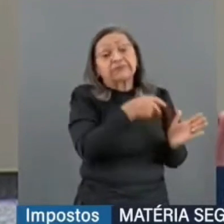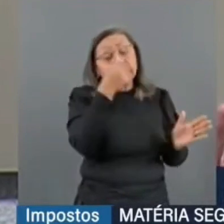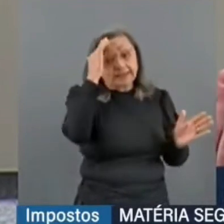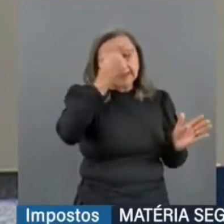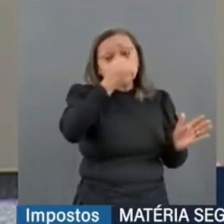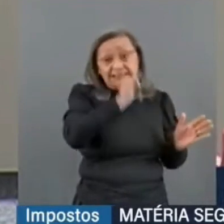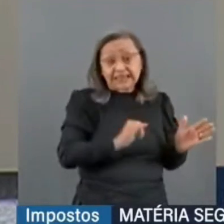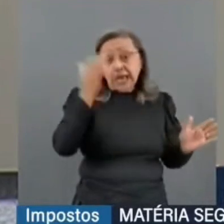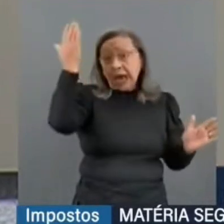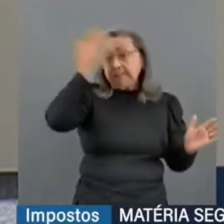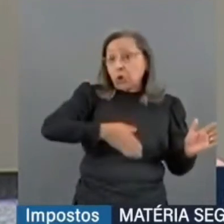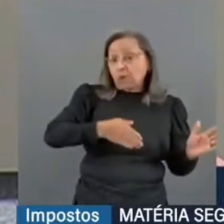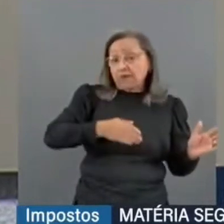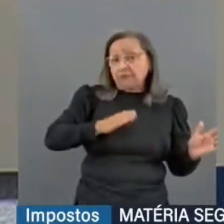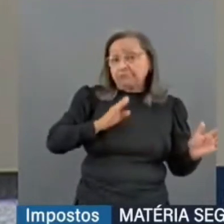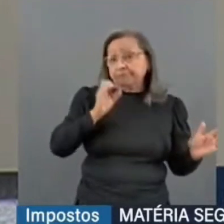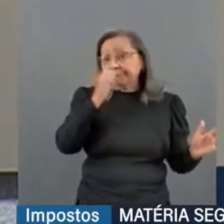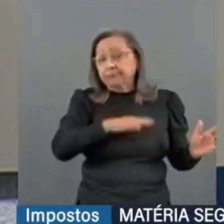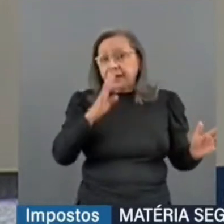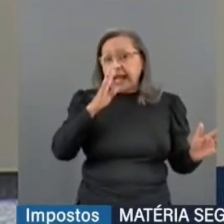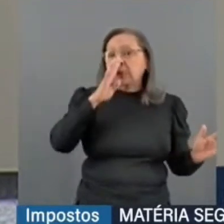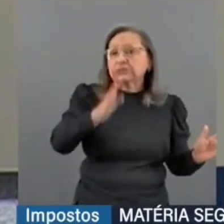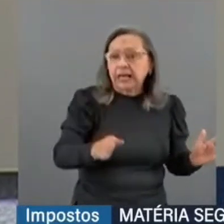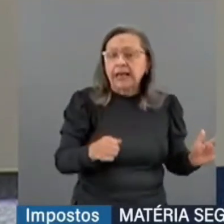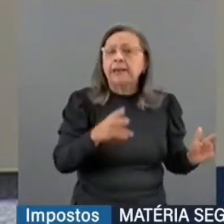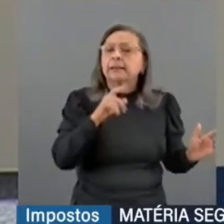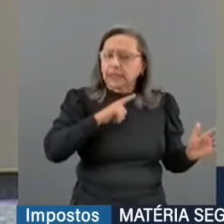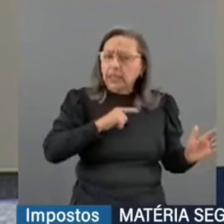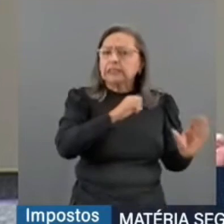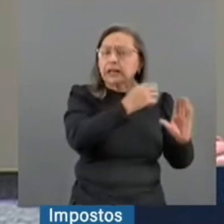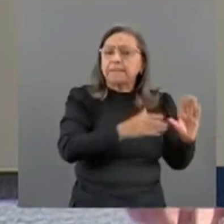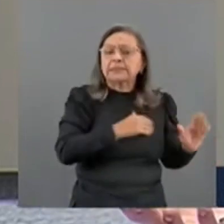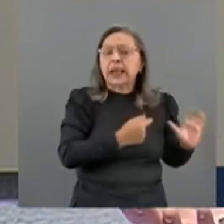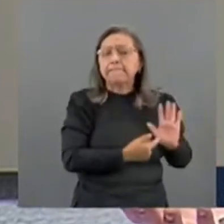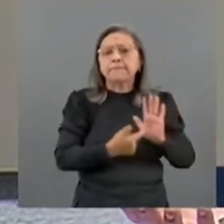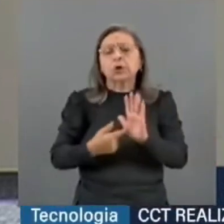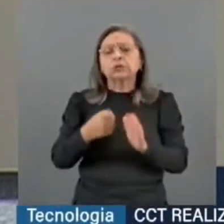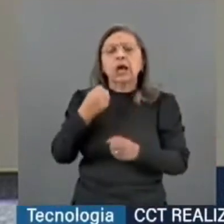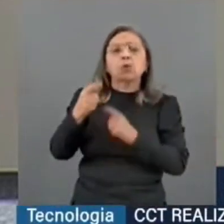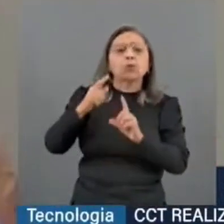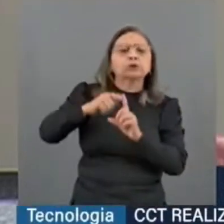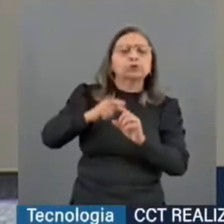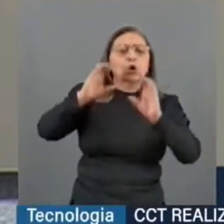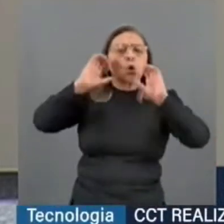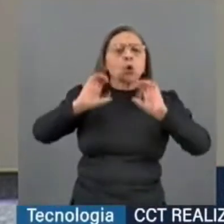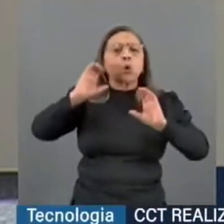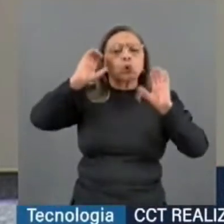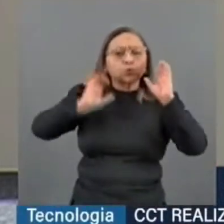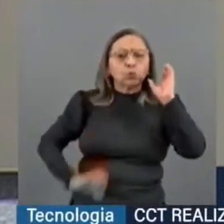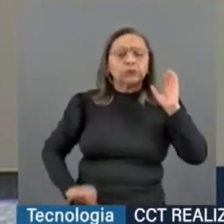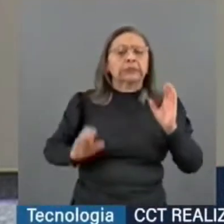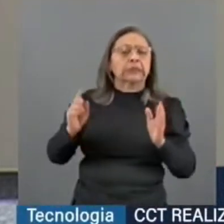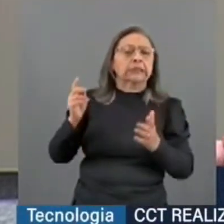mesmo com esse caráter, ela aponta uma determinada conduta ilícita do Estado,